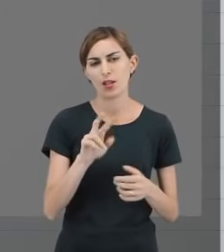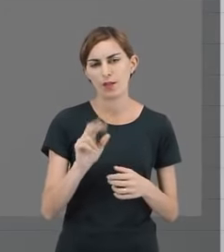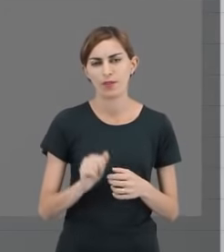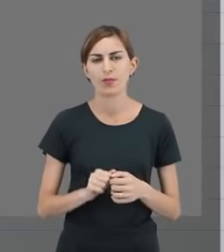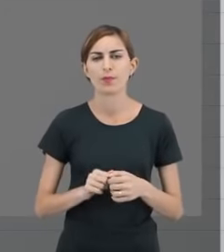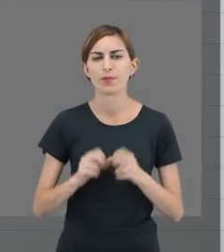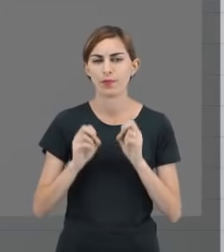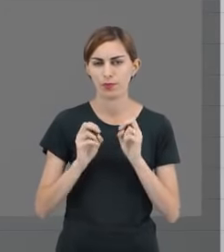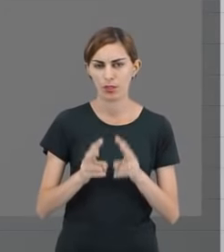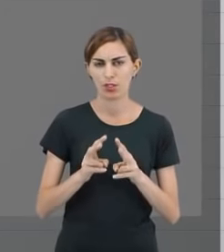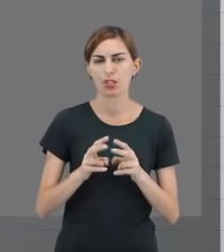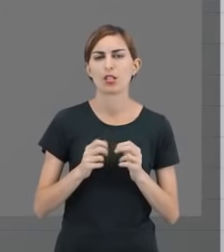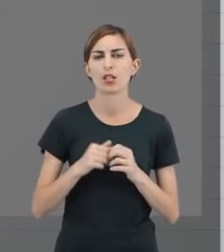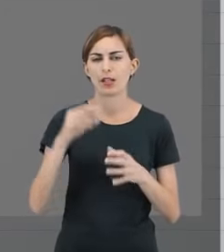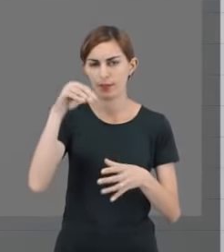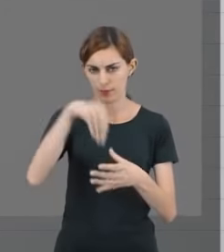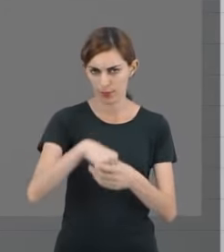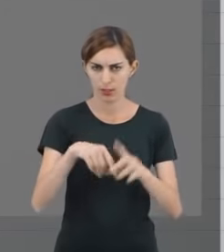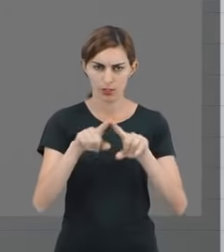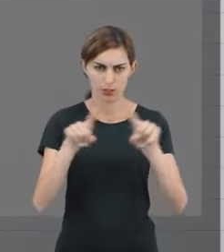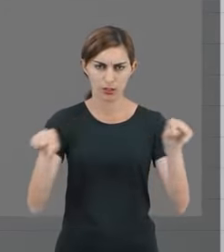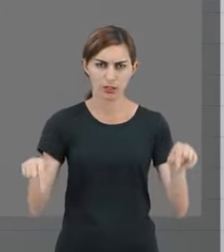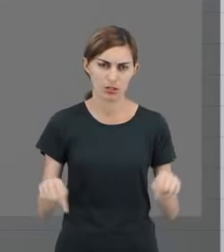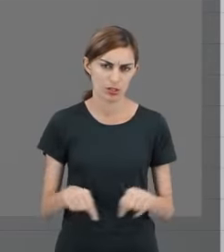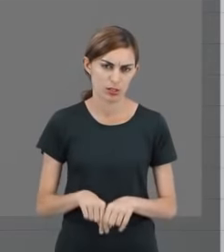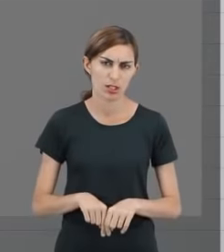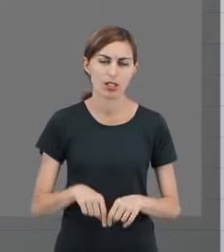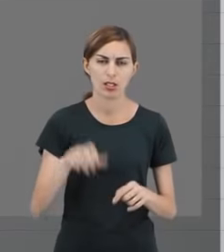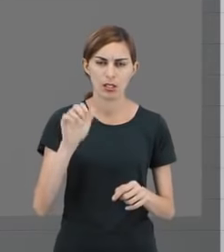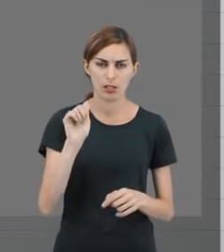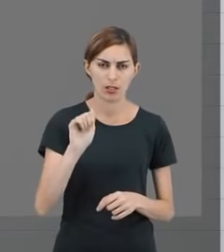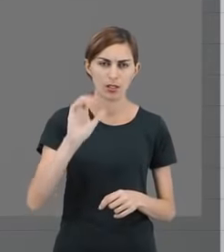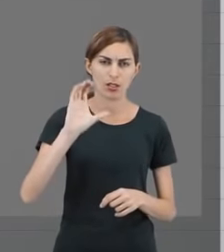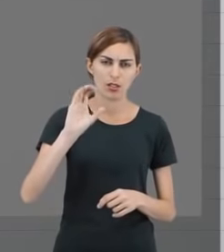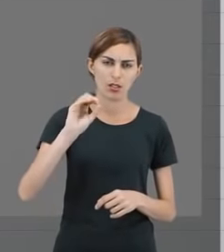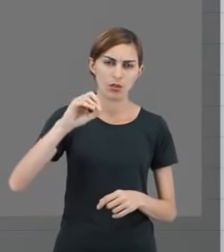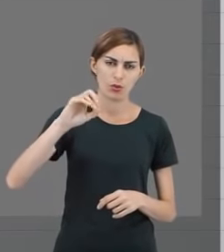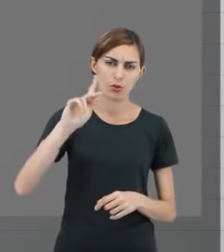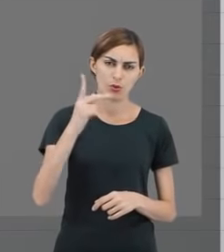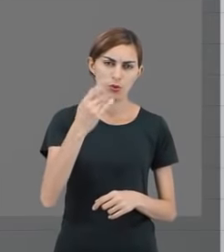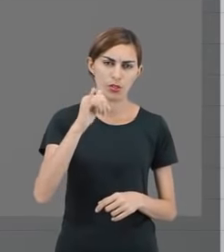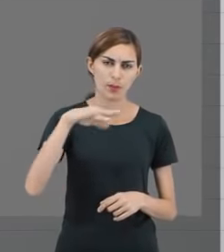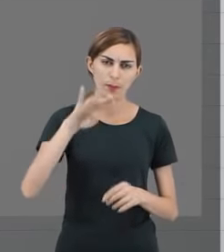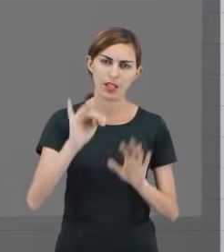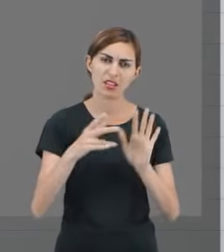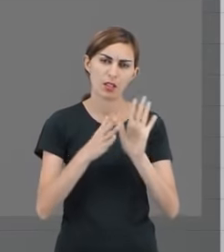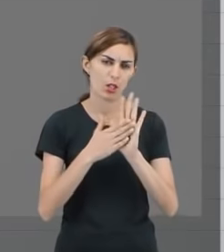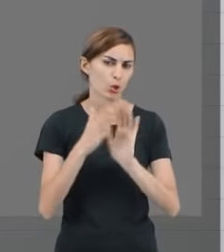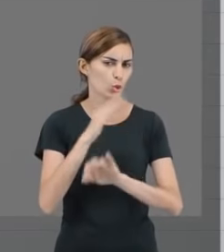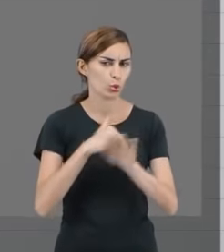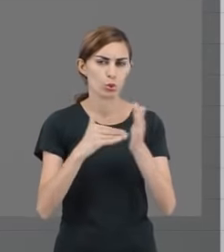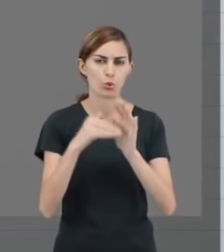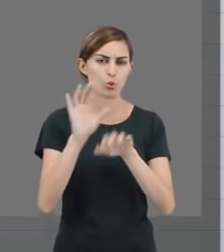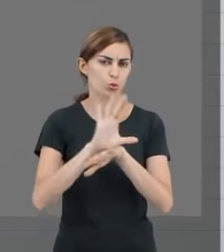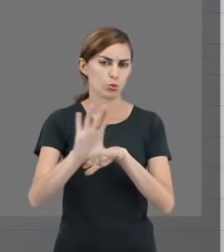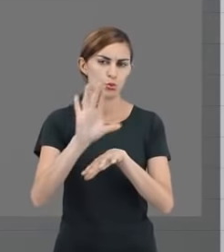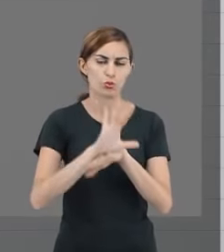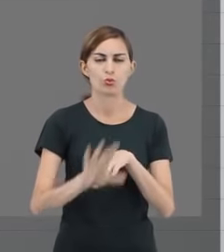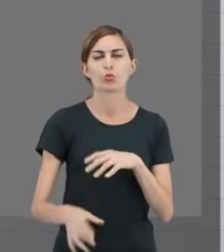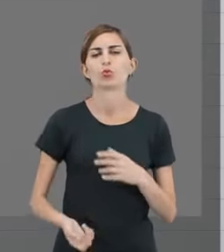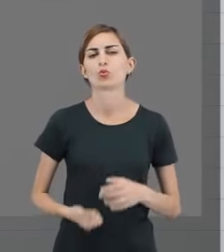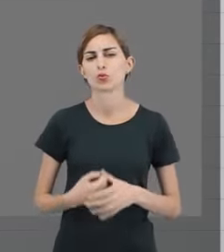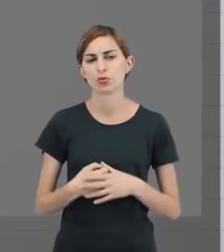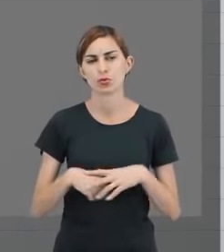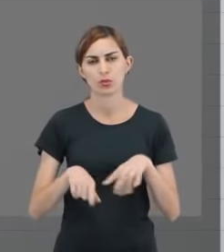ok. Gente, aqui dentro da sala de acolhimento, você tem matriz curricular de todos os cursos. Acessem a matriz do curso de